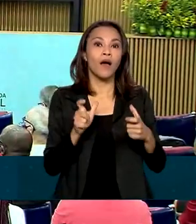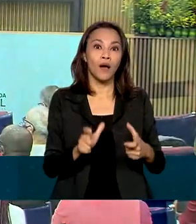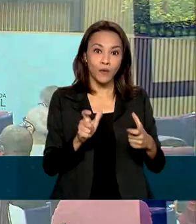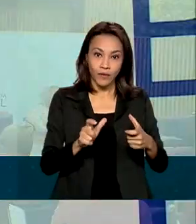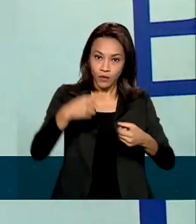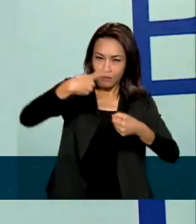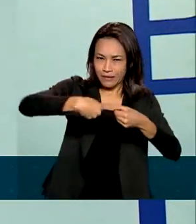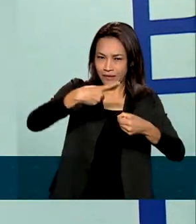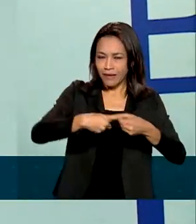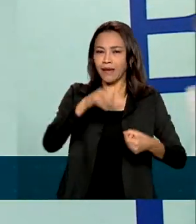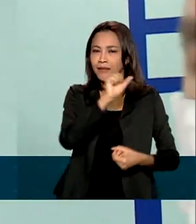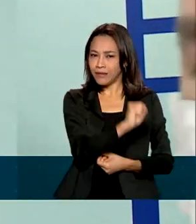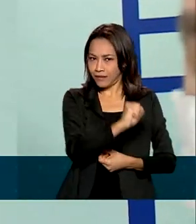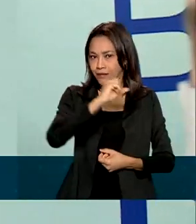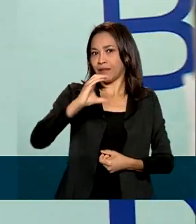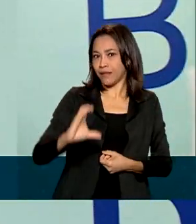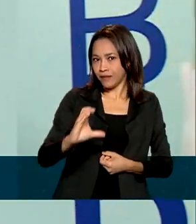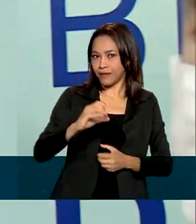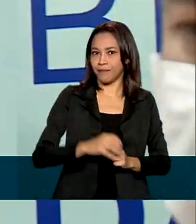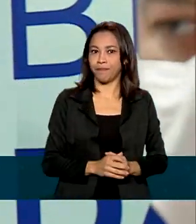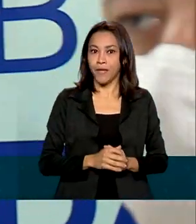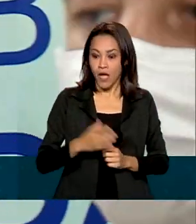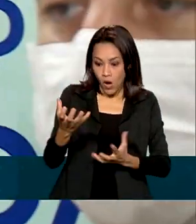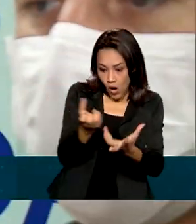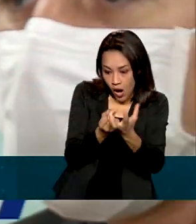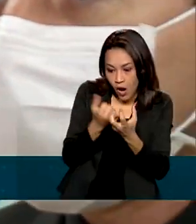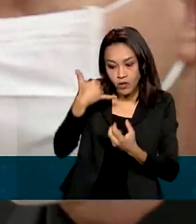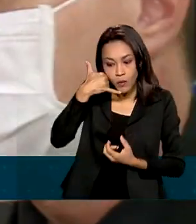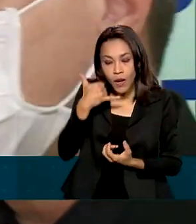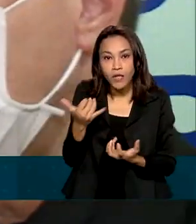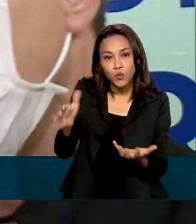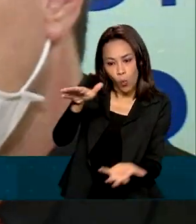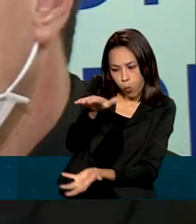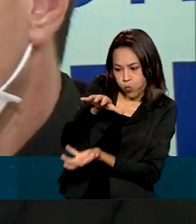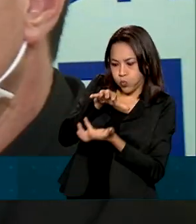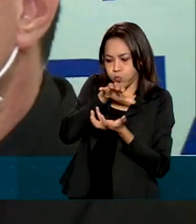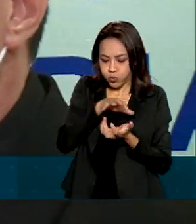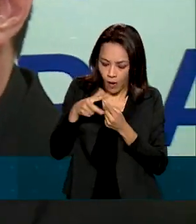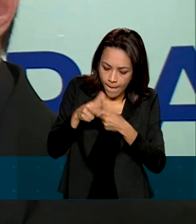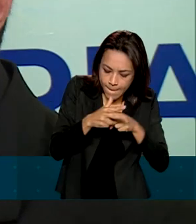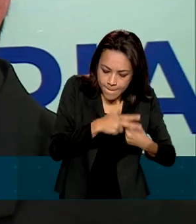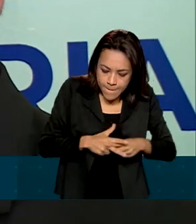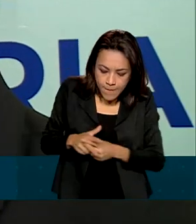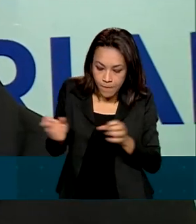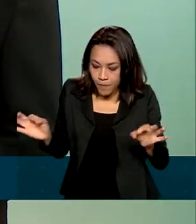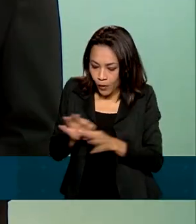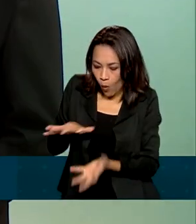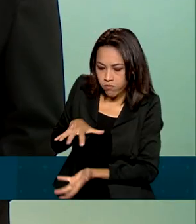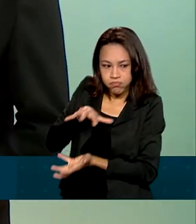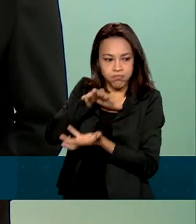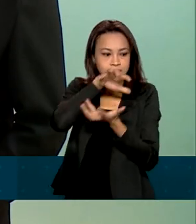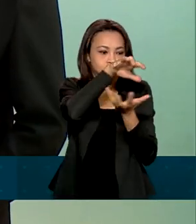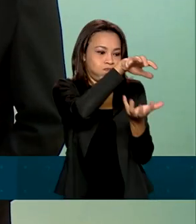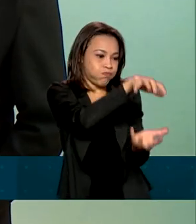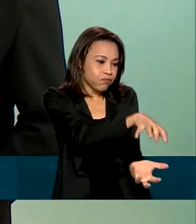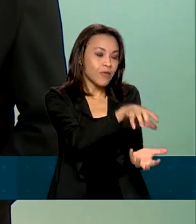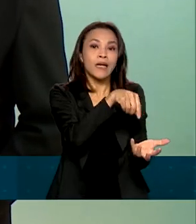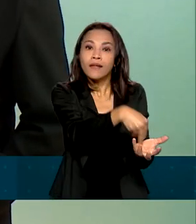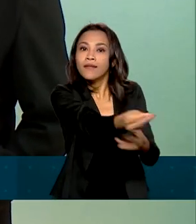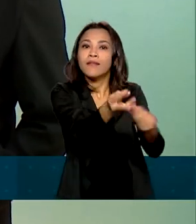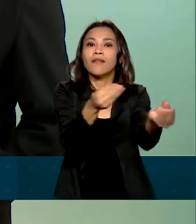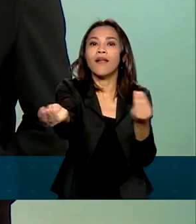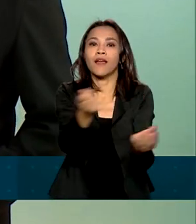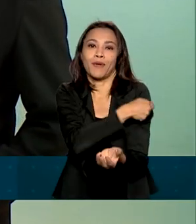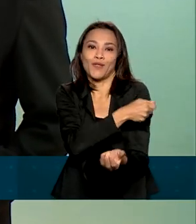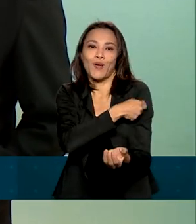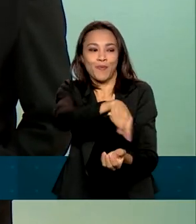do Cedro, em Santa Catarina. Os aparelhos usados são recuperados e entregues a alunos para que consigam dar